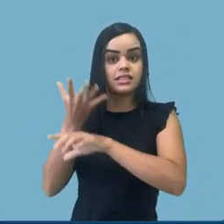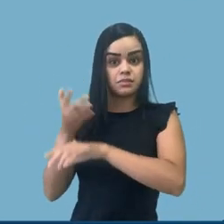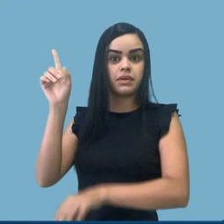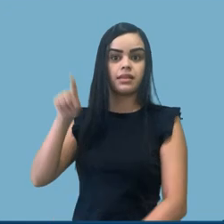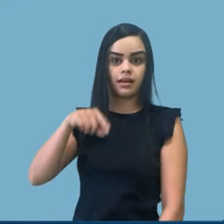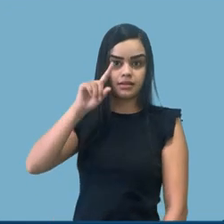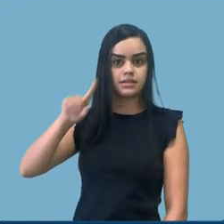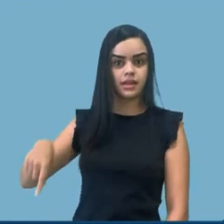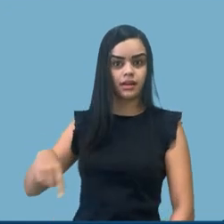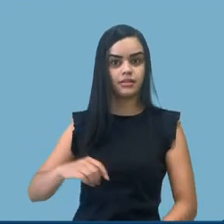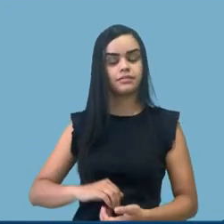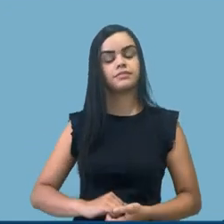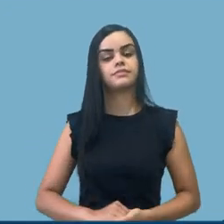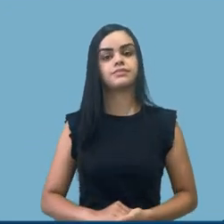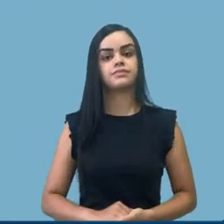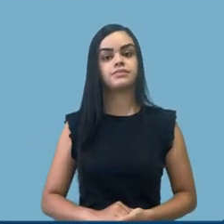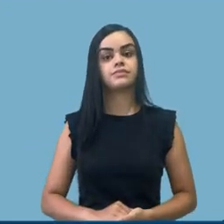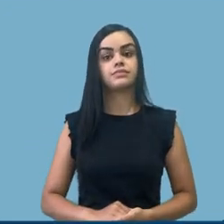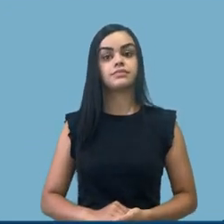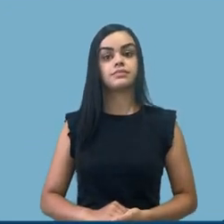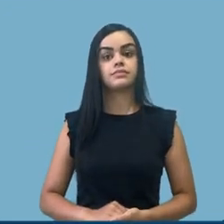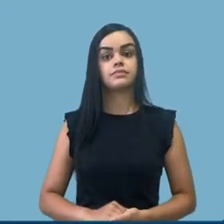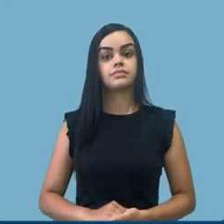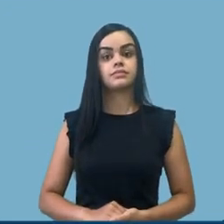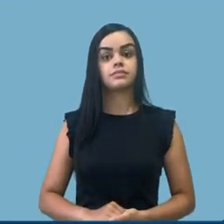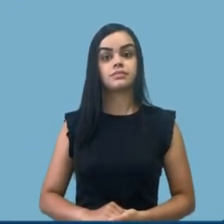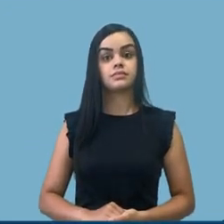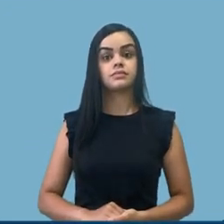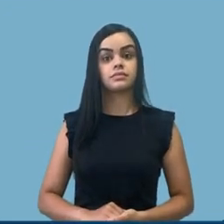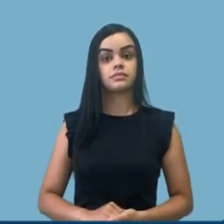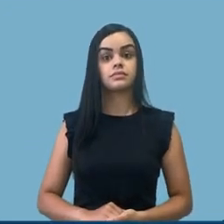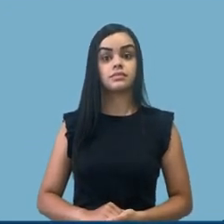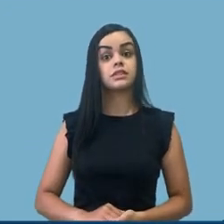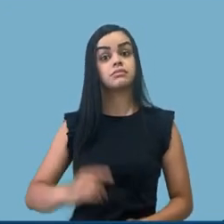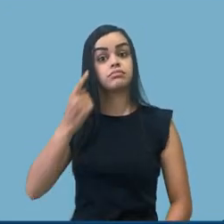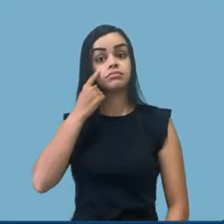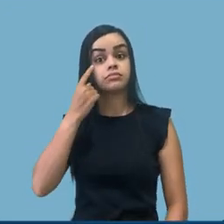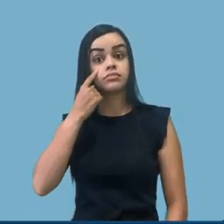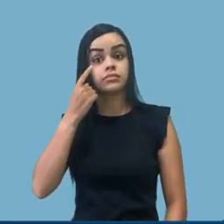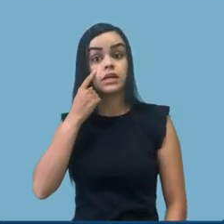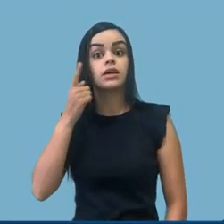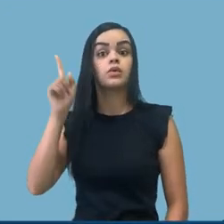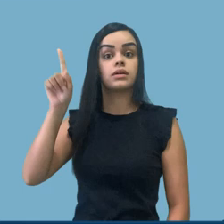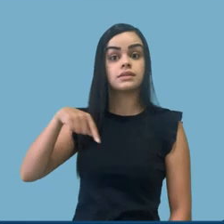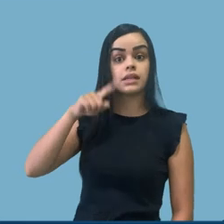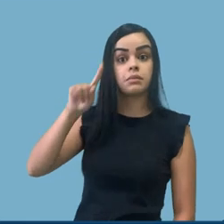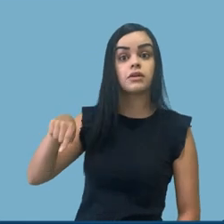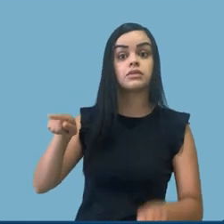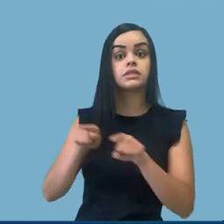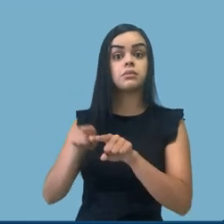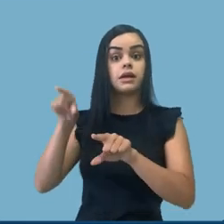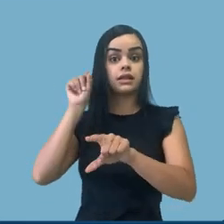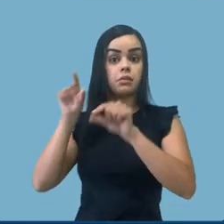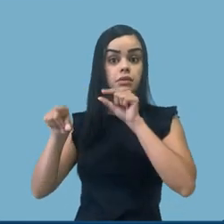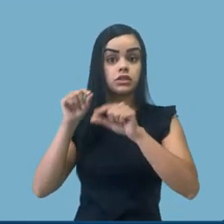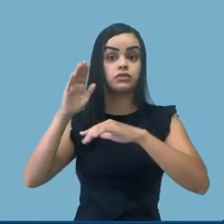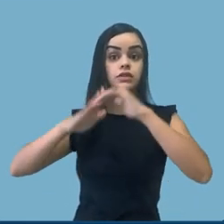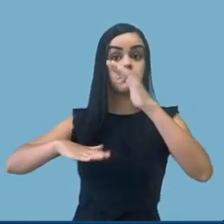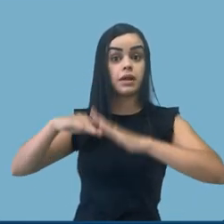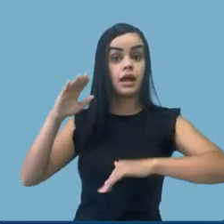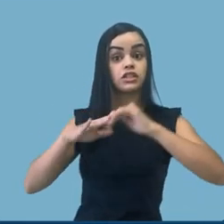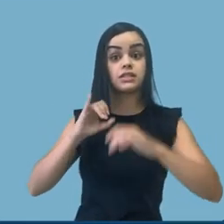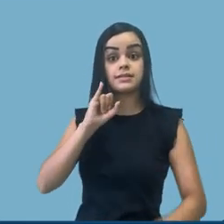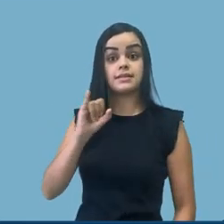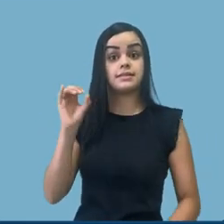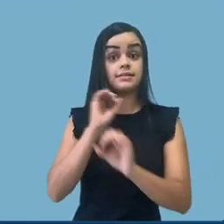No segundo momento, coordenações, cancelamento de turmas de disciplinas optativas e cancelamento de turmas com prática. E